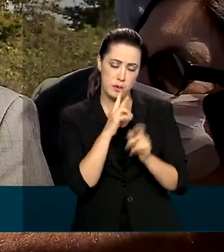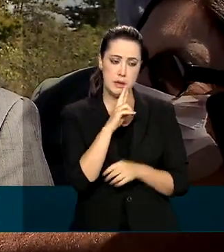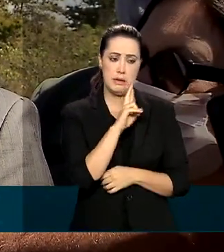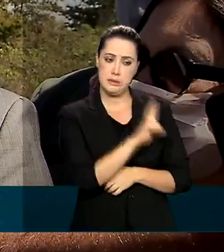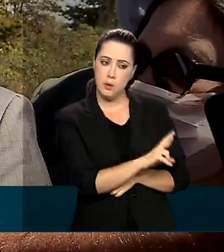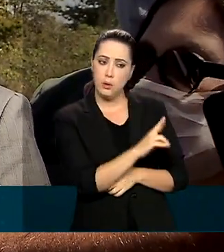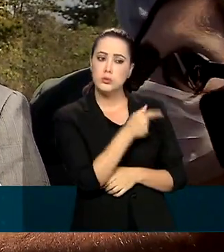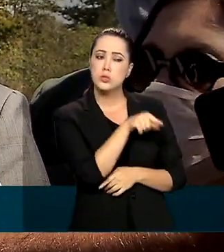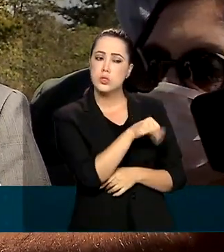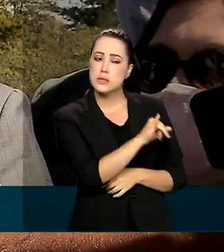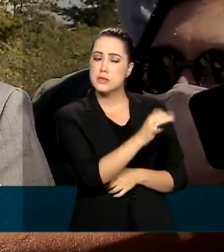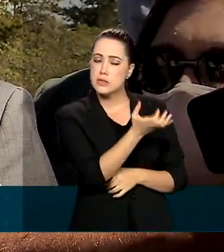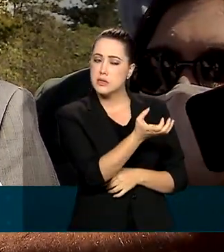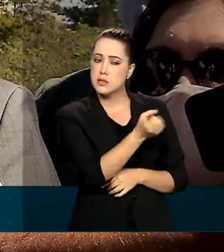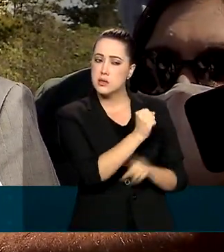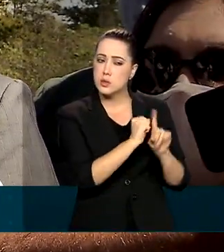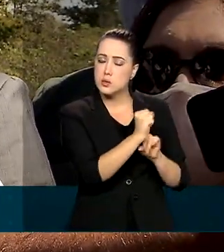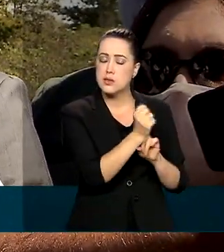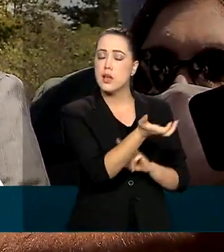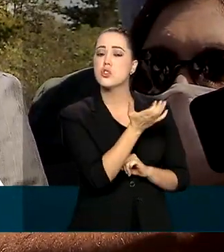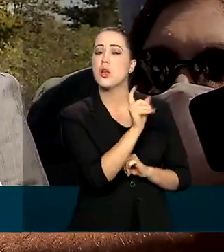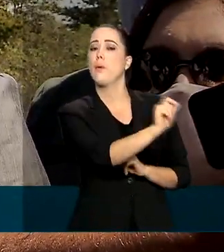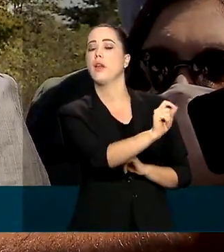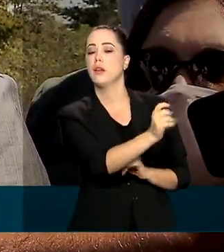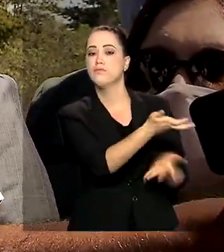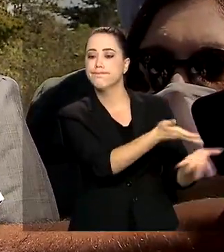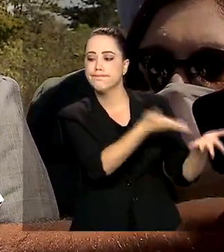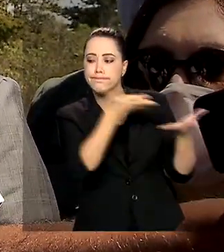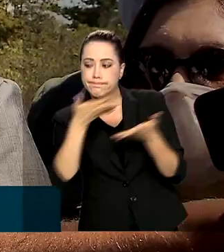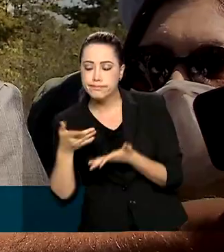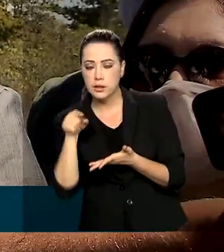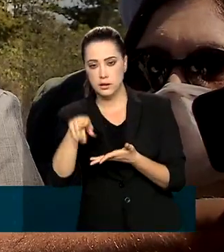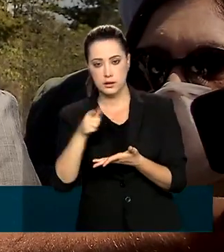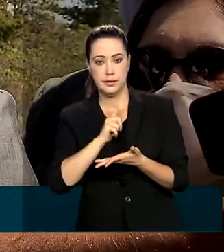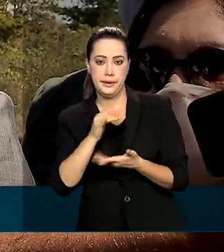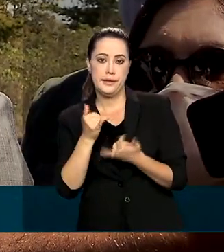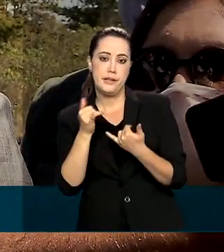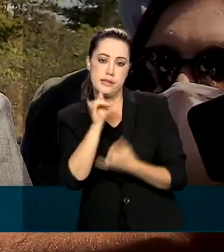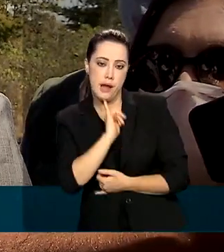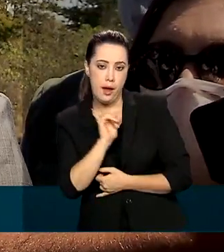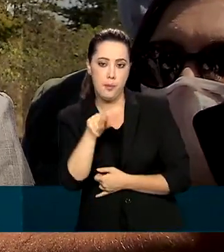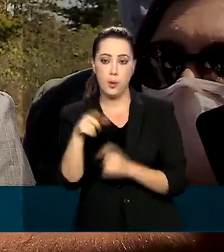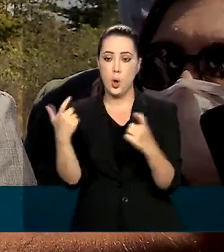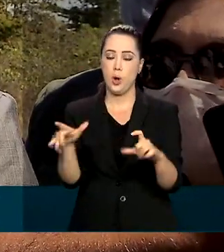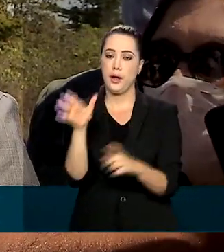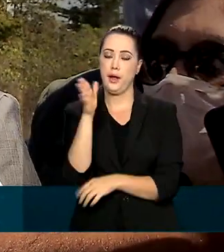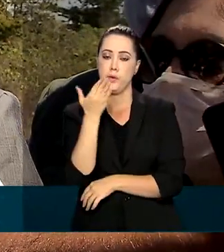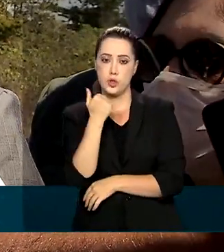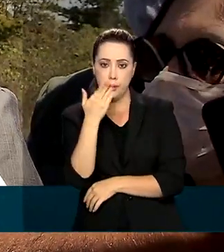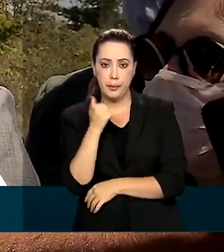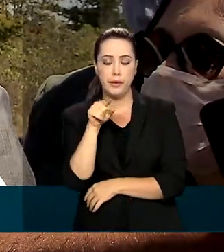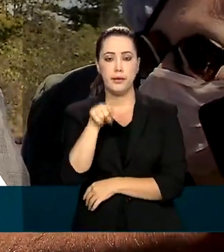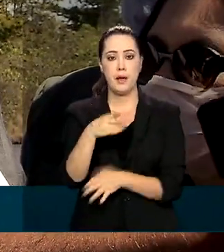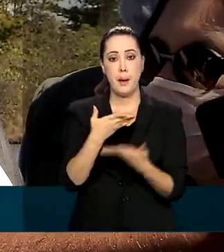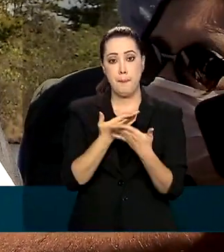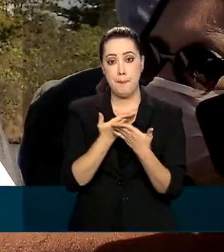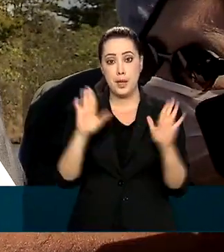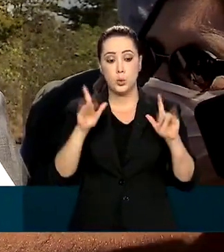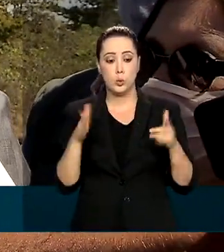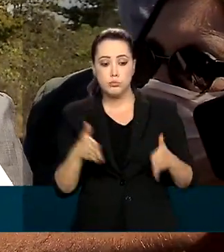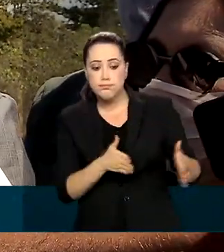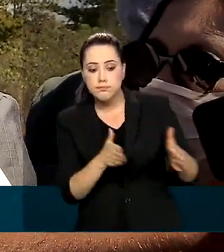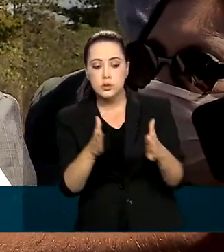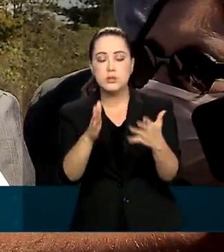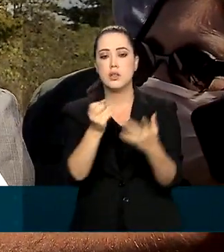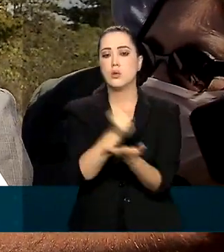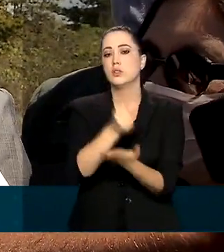imediatamente à demanda da sociedade. Para locais de alimentação, por exemplo, para abertura de novas trilhas, para contratação de